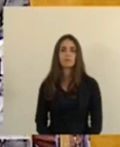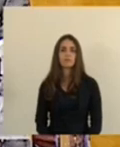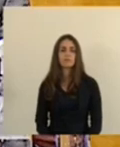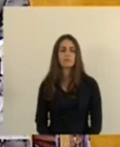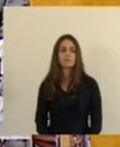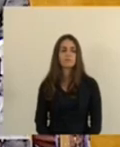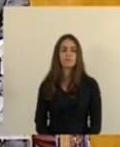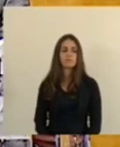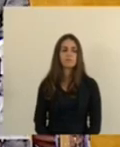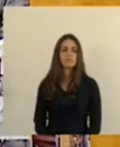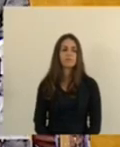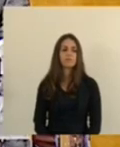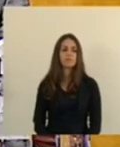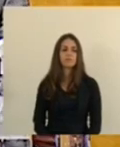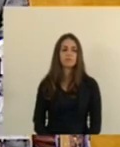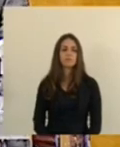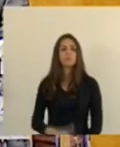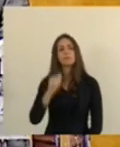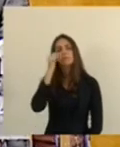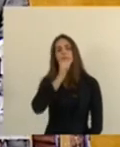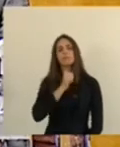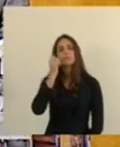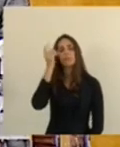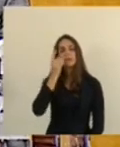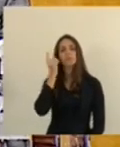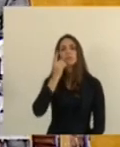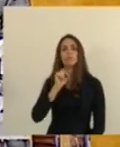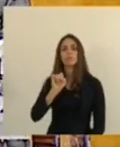com a palavra a deputada Irine Lopes.